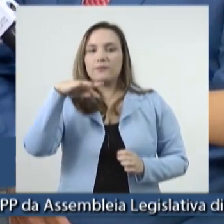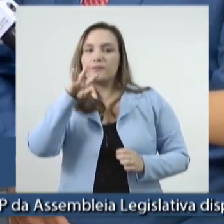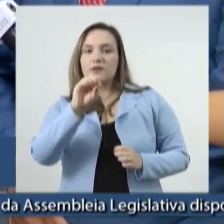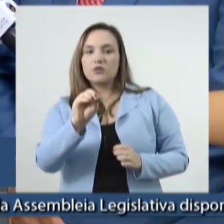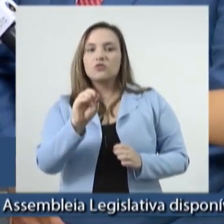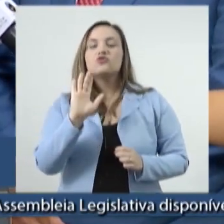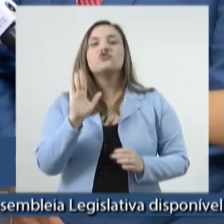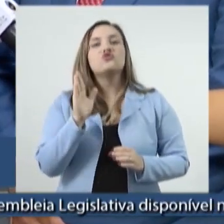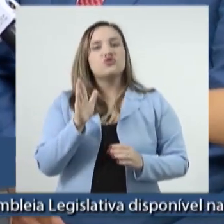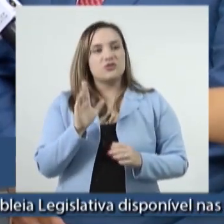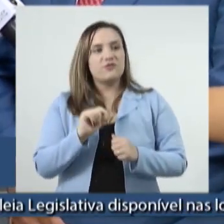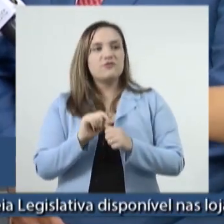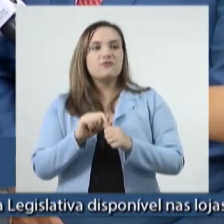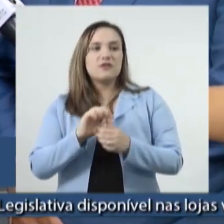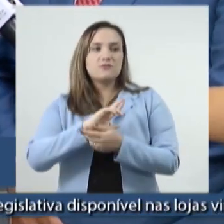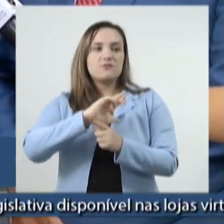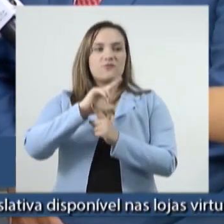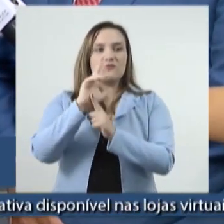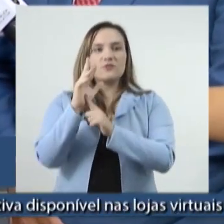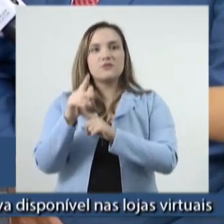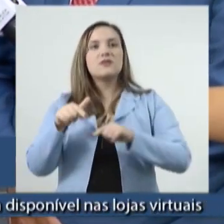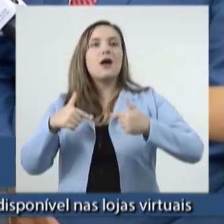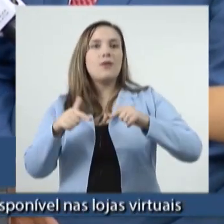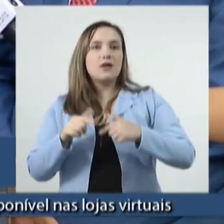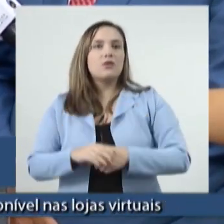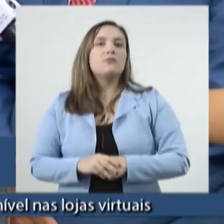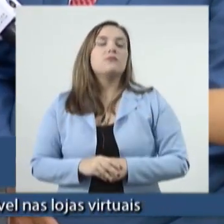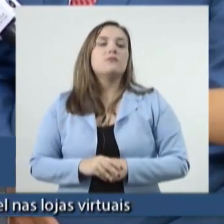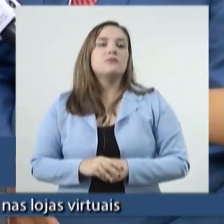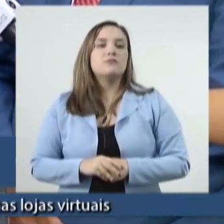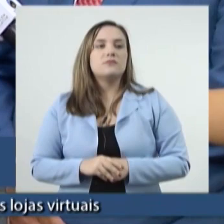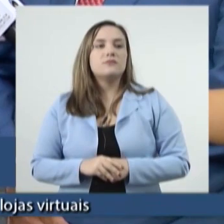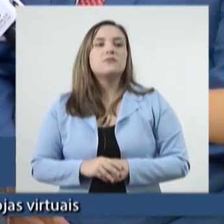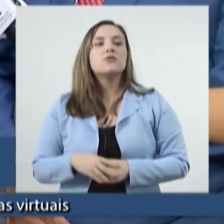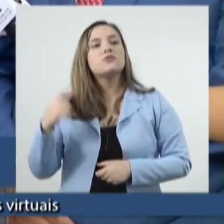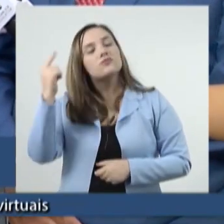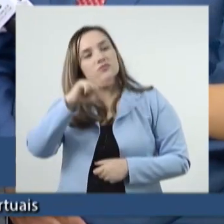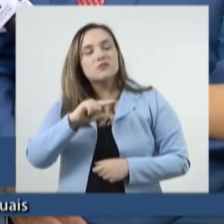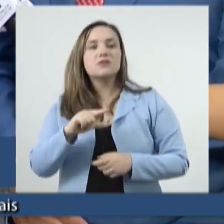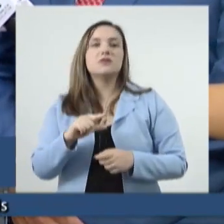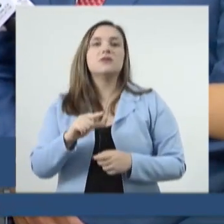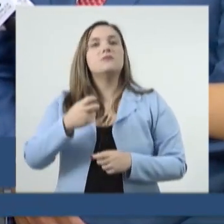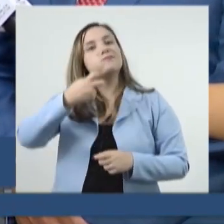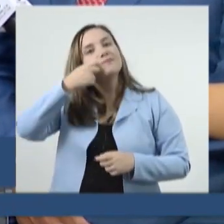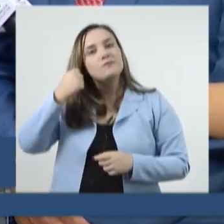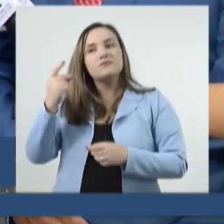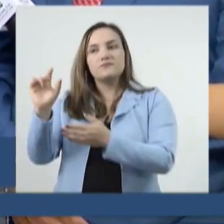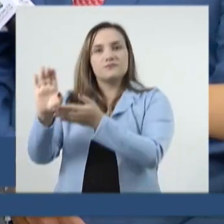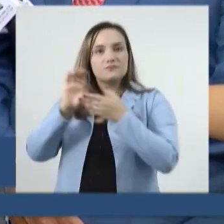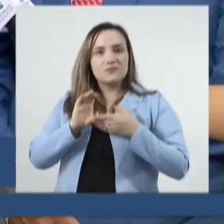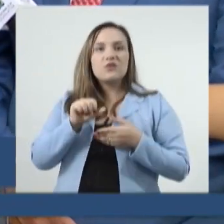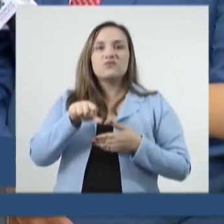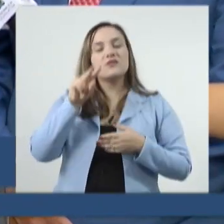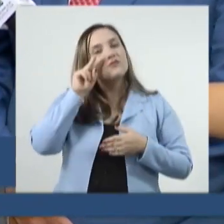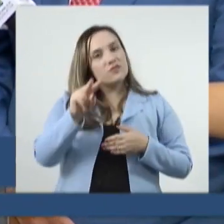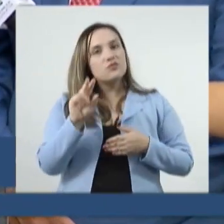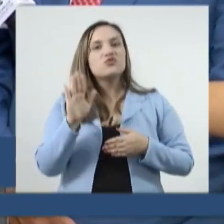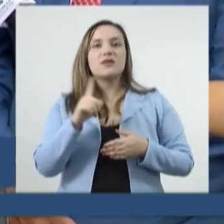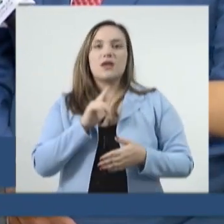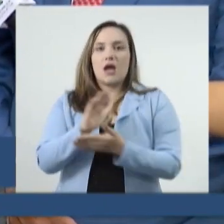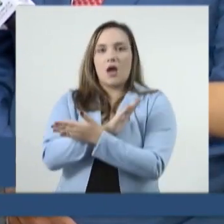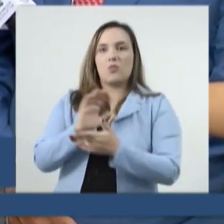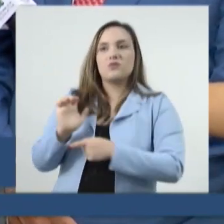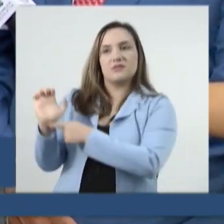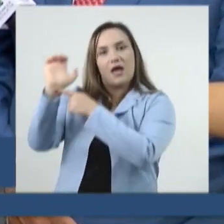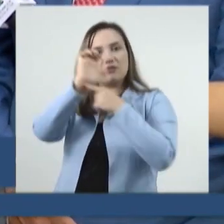articula uma série de ações para atrair capital, mas nós estamos no momento, e assistimos isso acontecer em alguns estados,